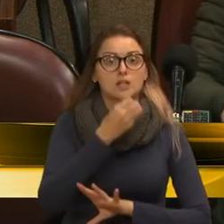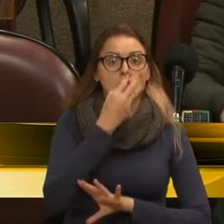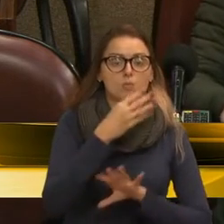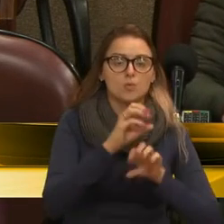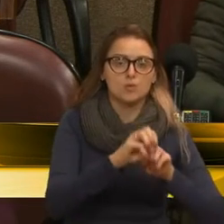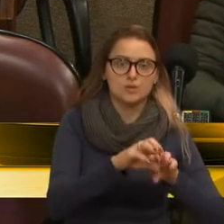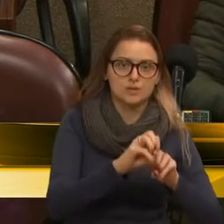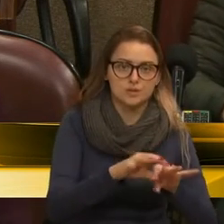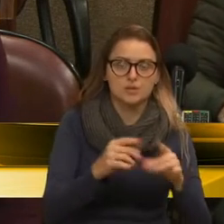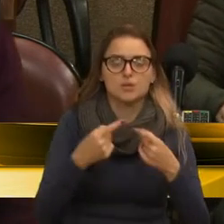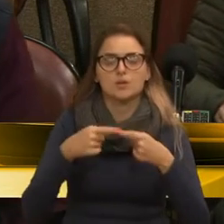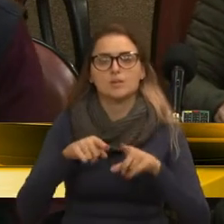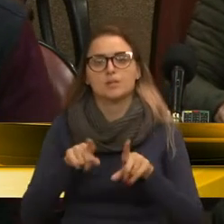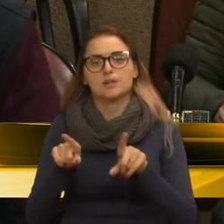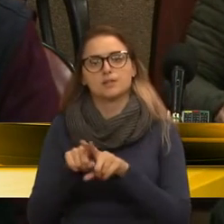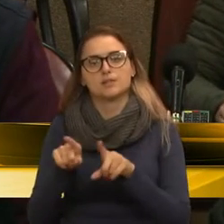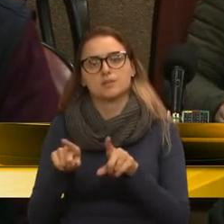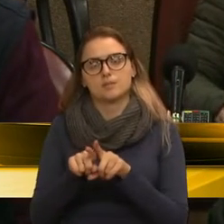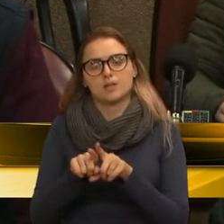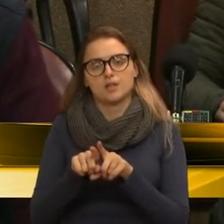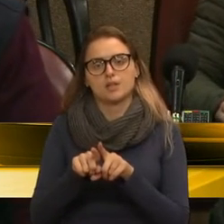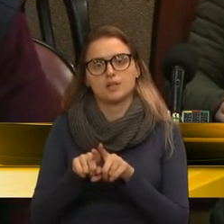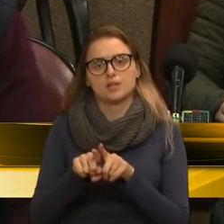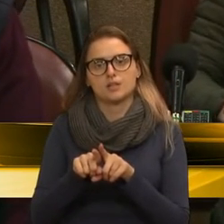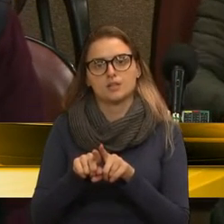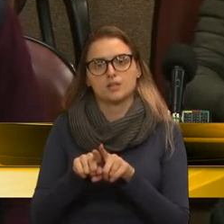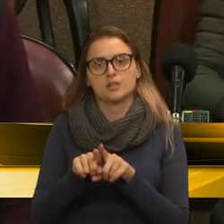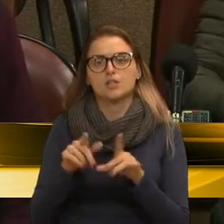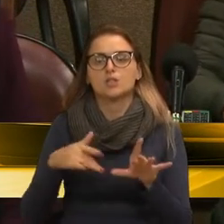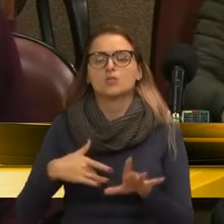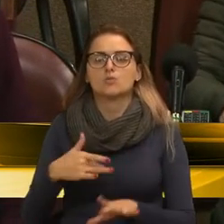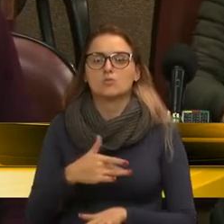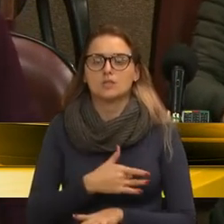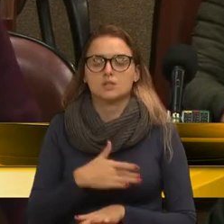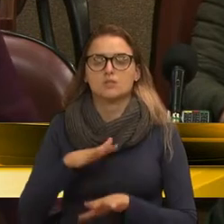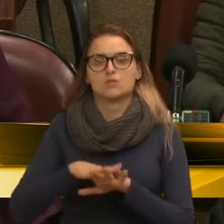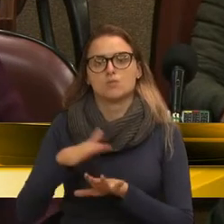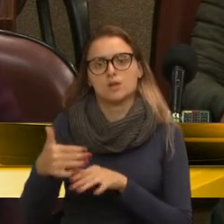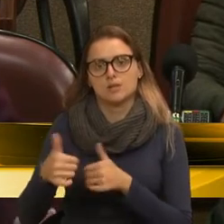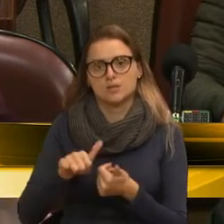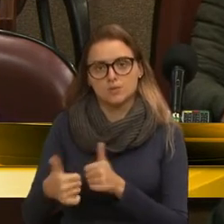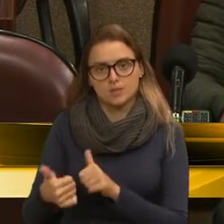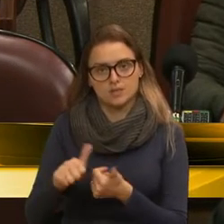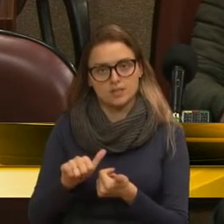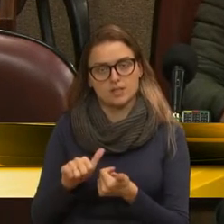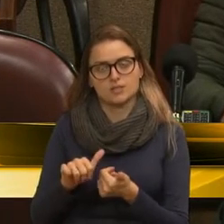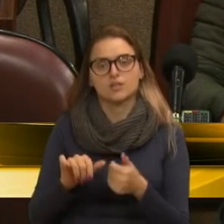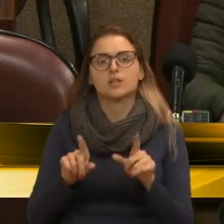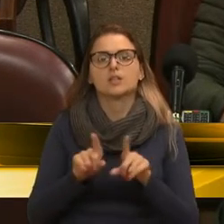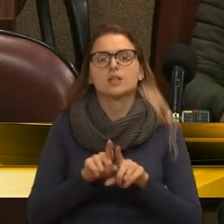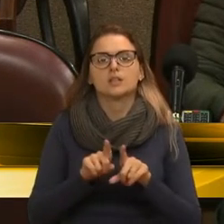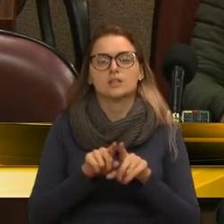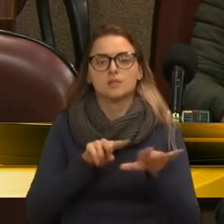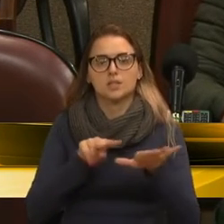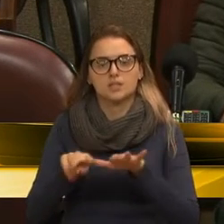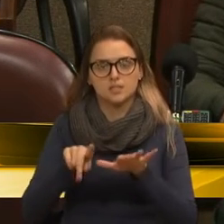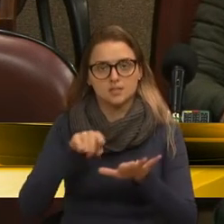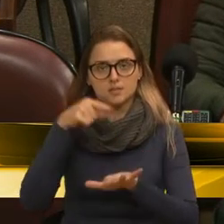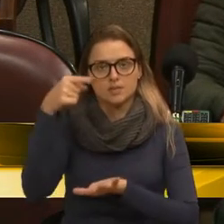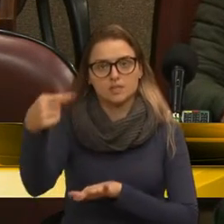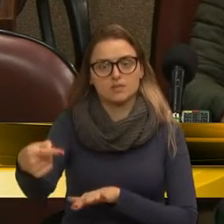educação, mas também de uma saúde de qualidade. Onde, também, na semana que vem,